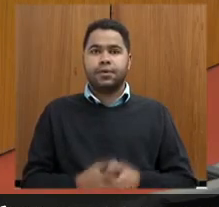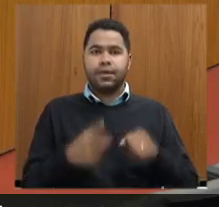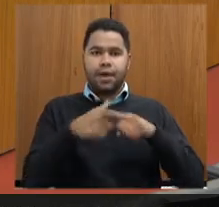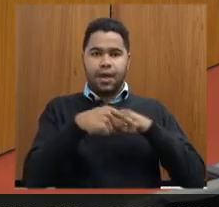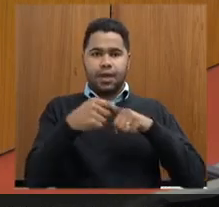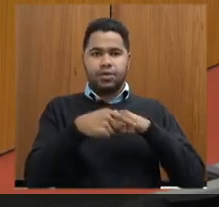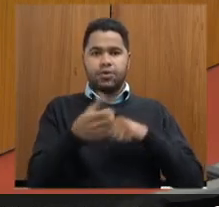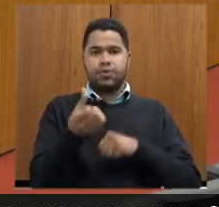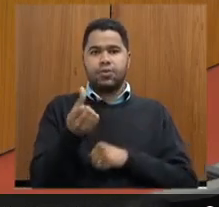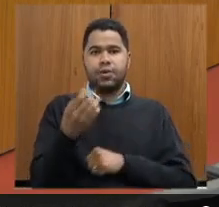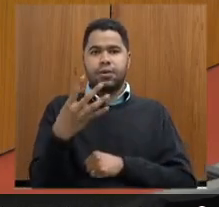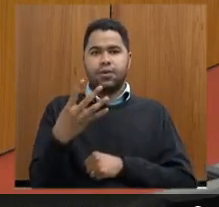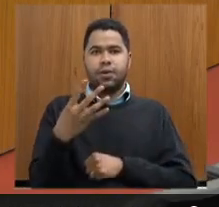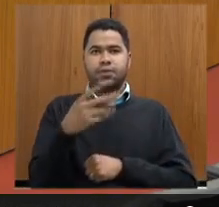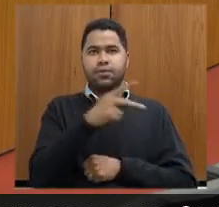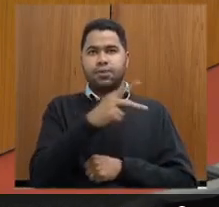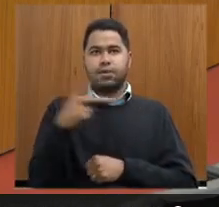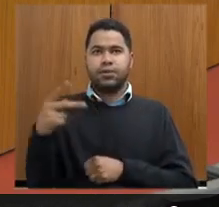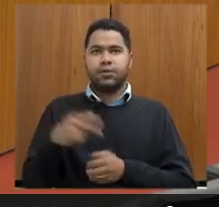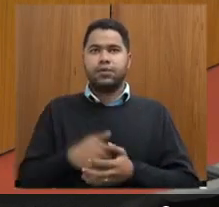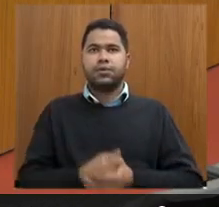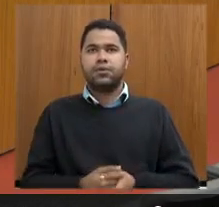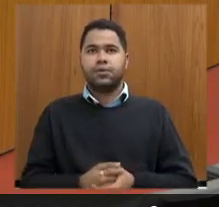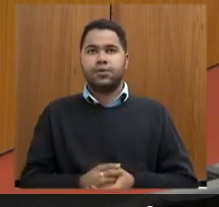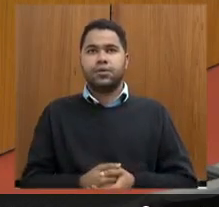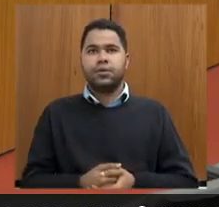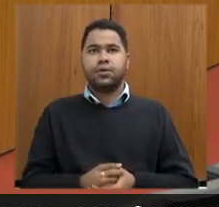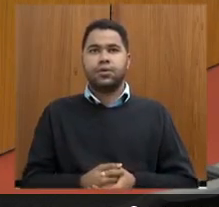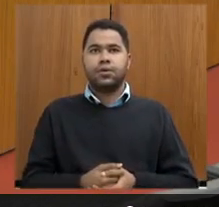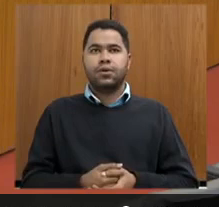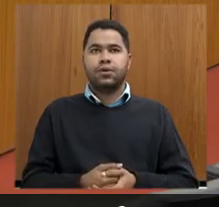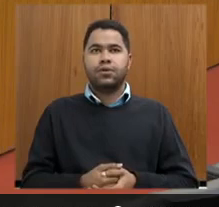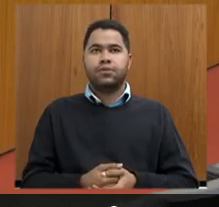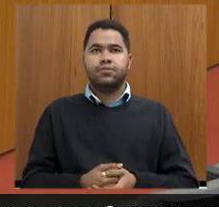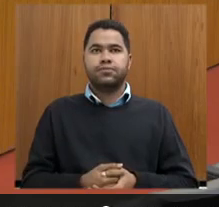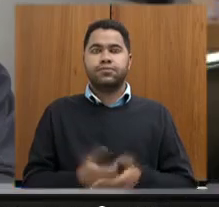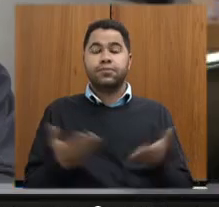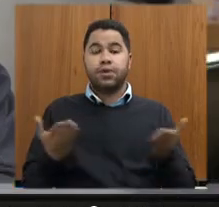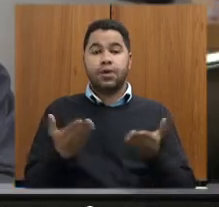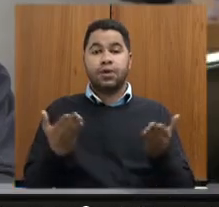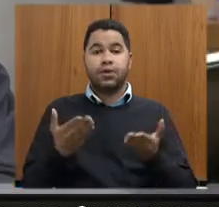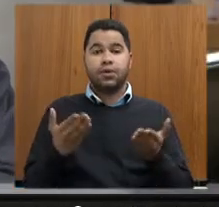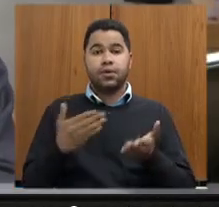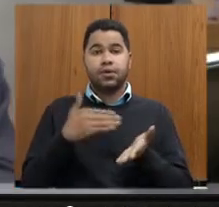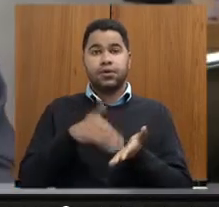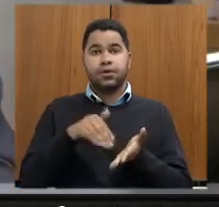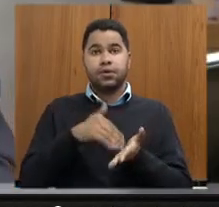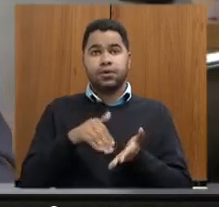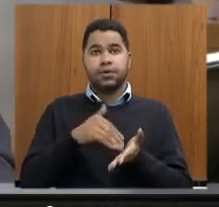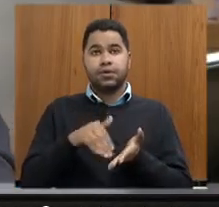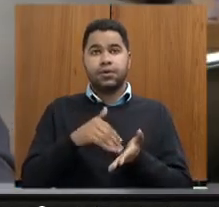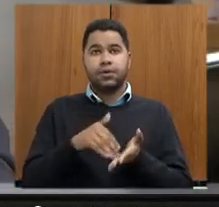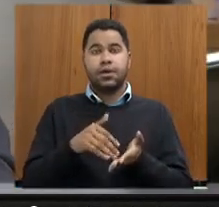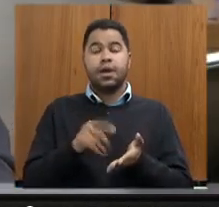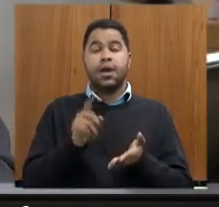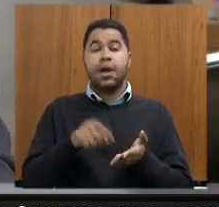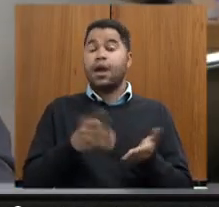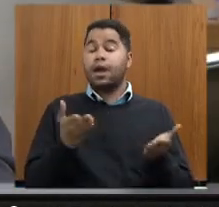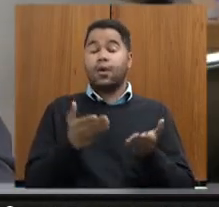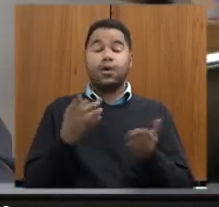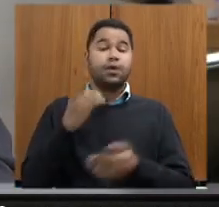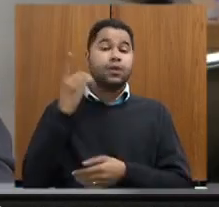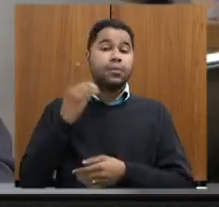presidente muito obrigado muito passo a palavra para as suas interpelações aqui para a deputada Celise Laviola